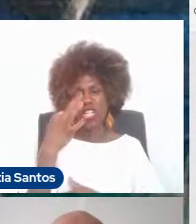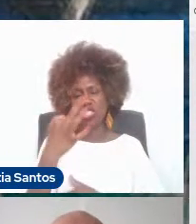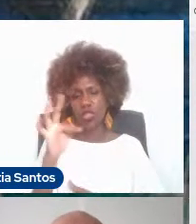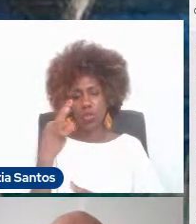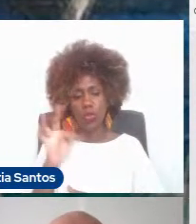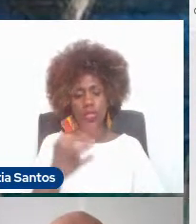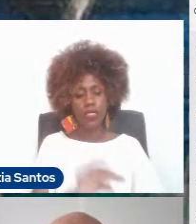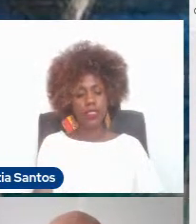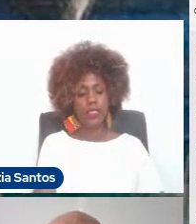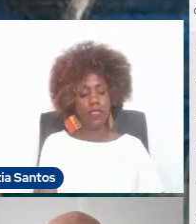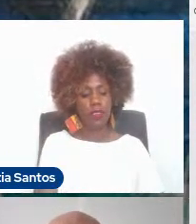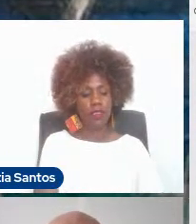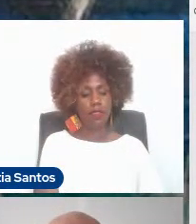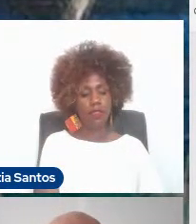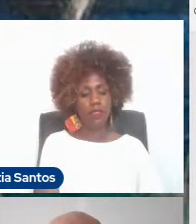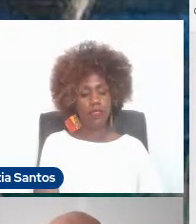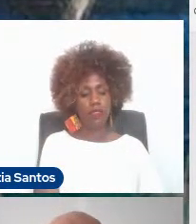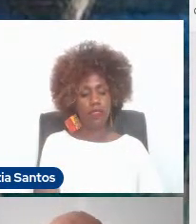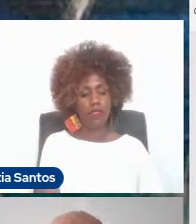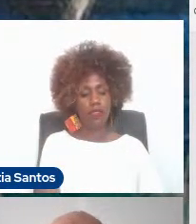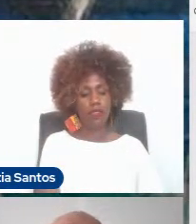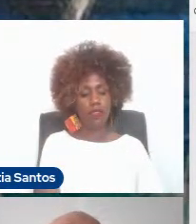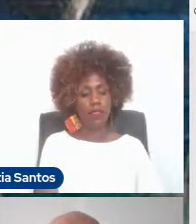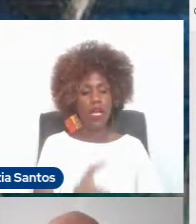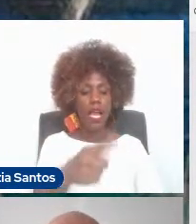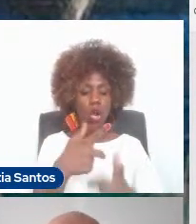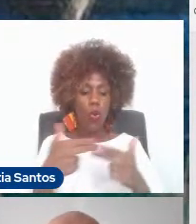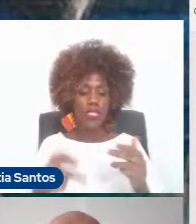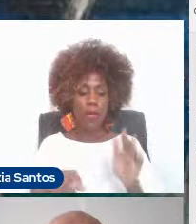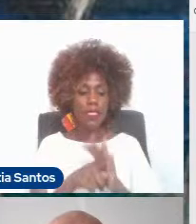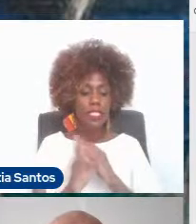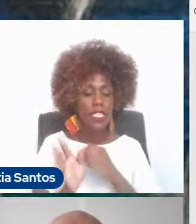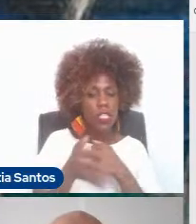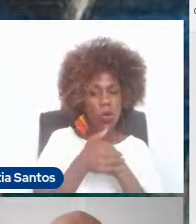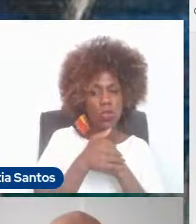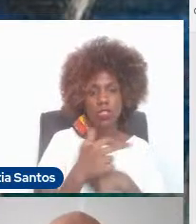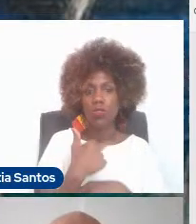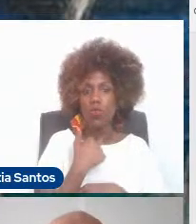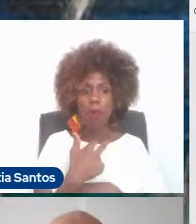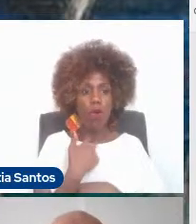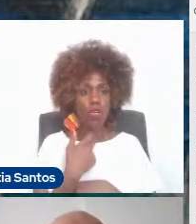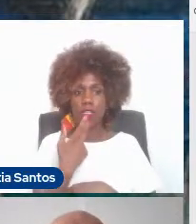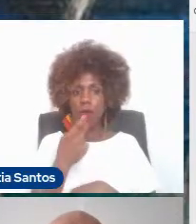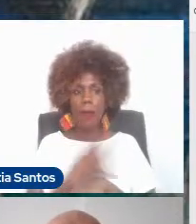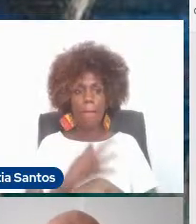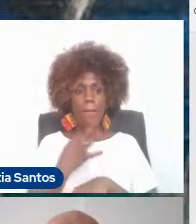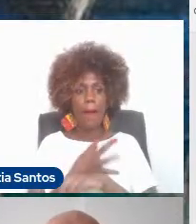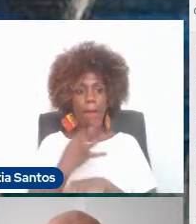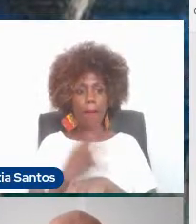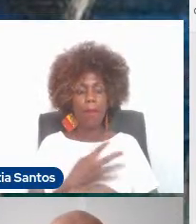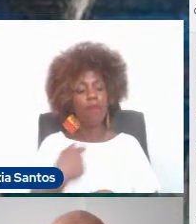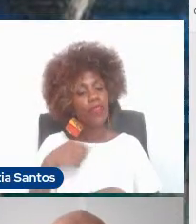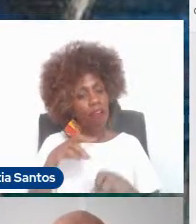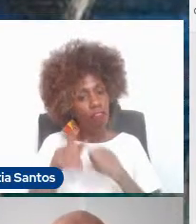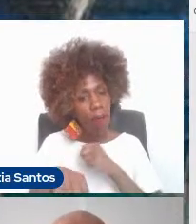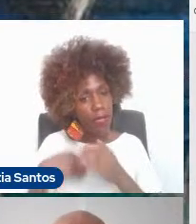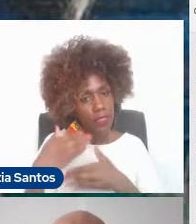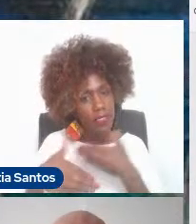é algo que deve ser escondido. Então, algo sobre o qual não se fala. Então, durante a minha formação,